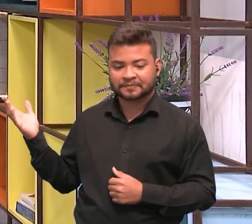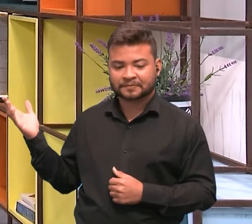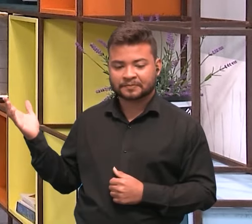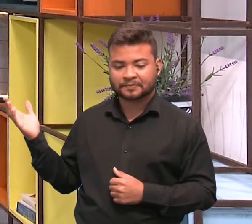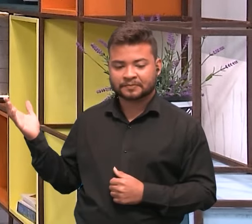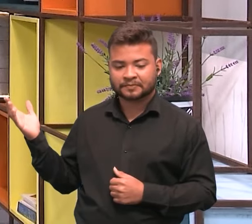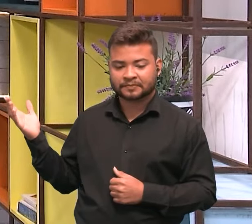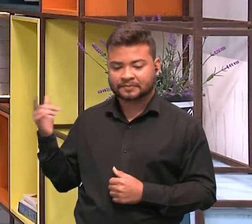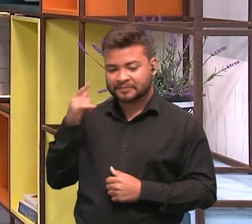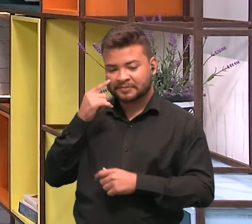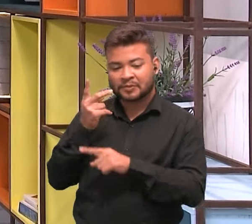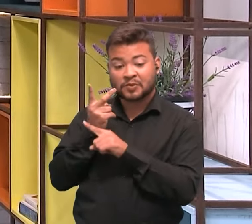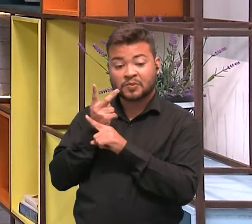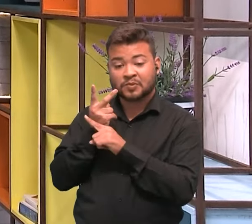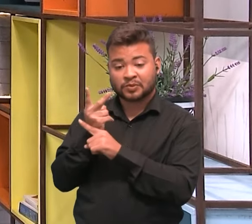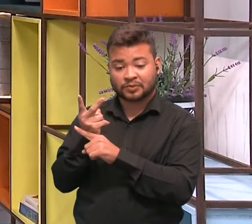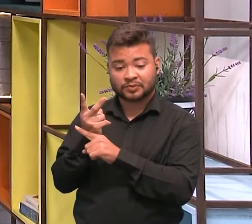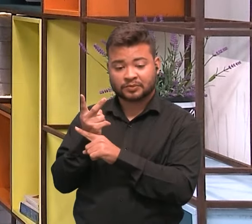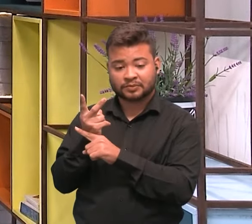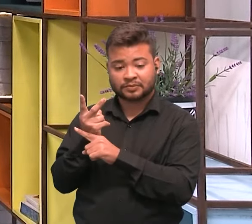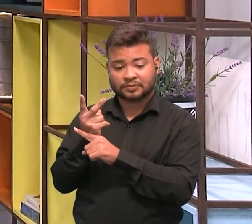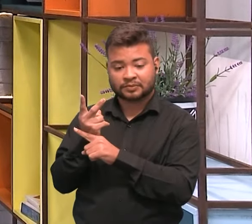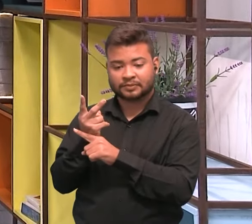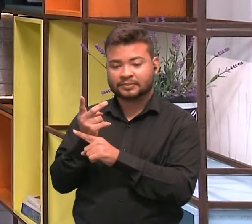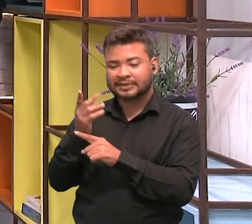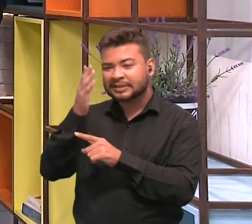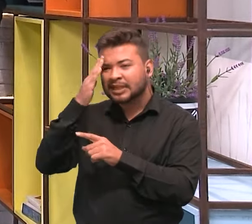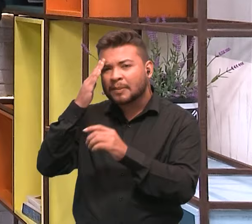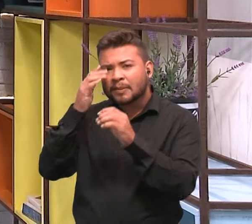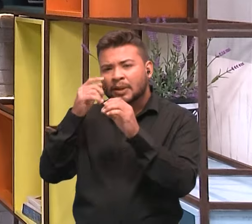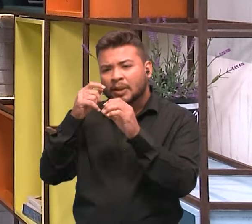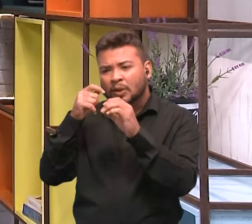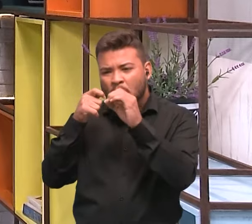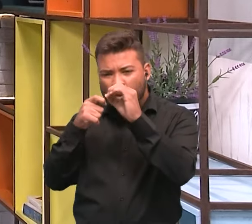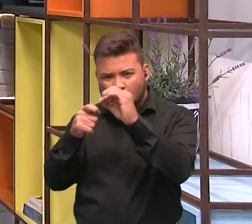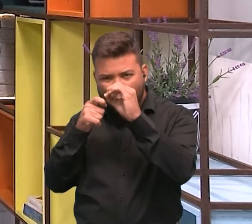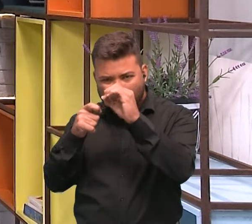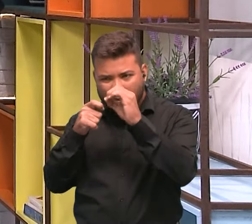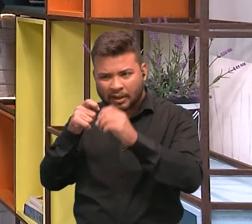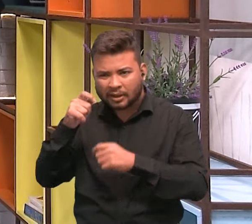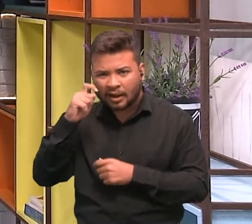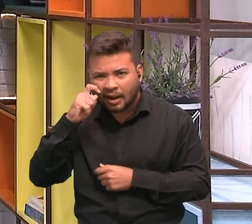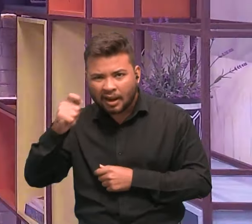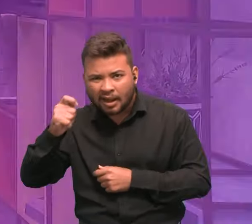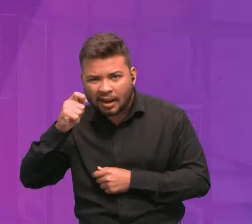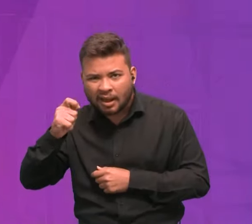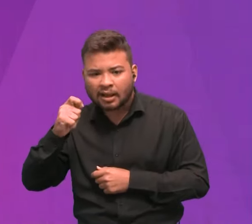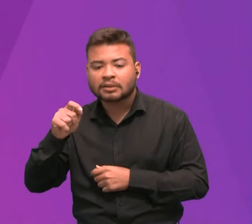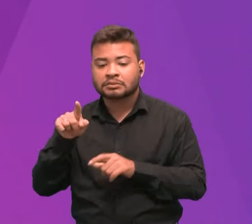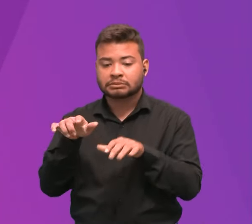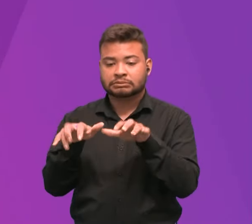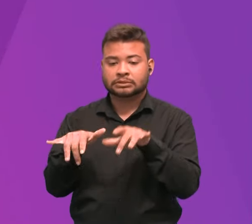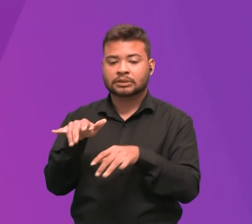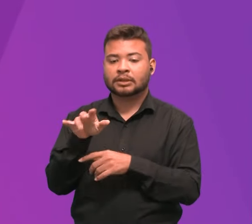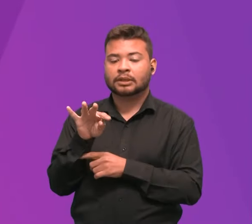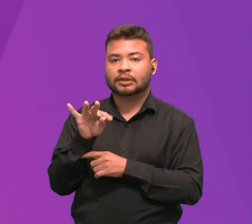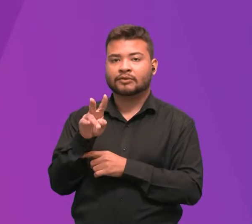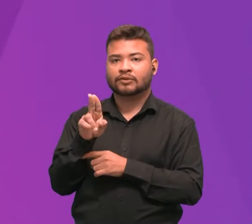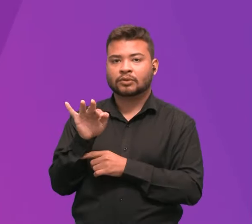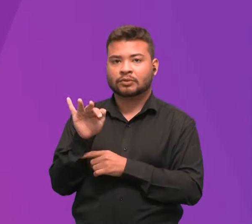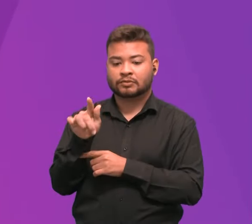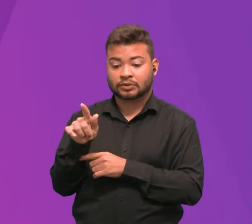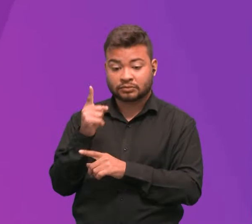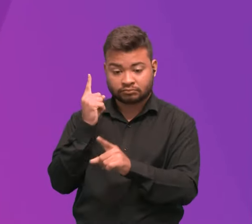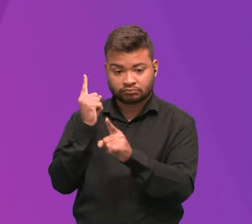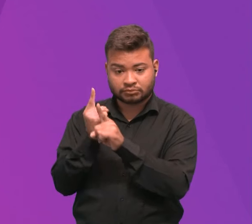procura, na verdade é uma lupazinha que tem embaixo aí do seu celular, você vai digitar TVUFG, já vai aparecer aqui o